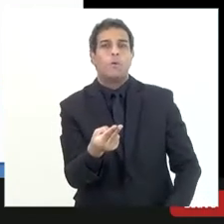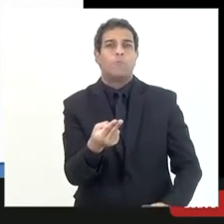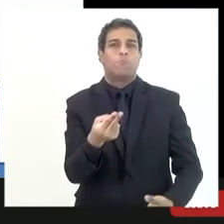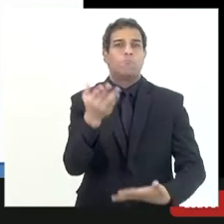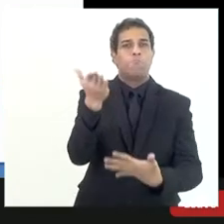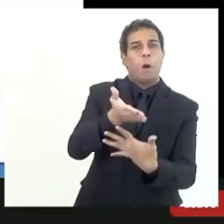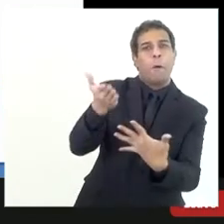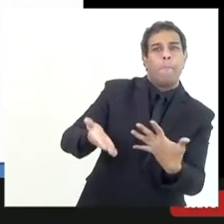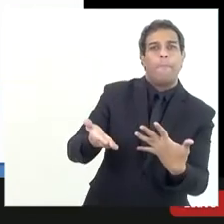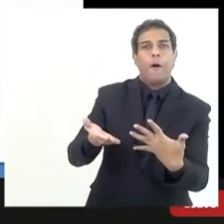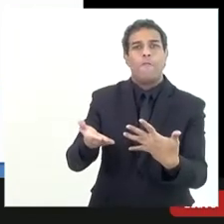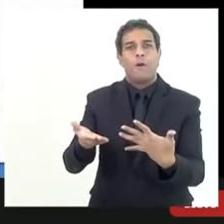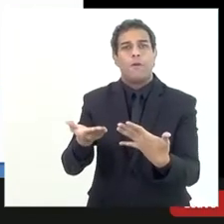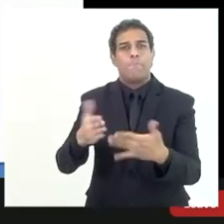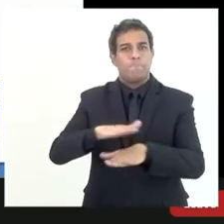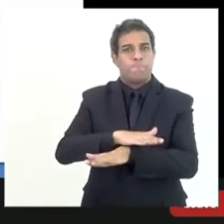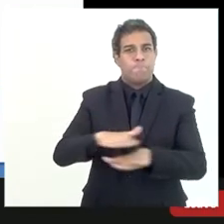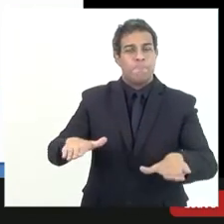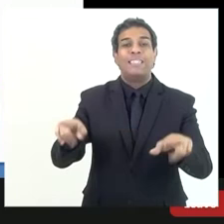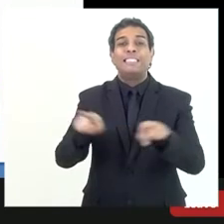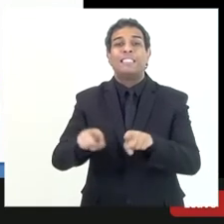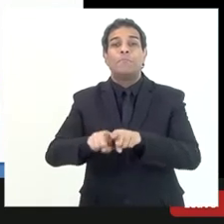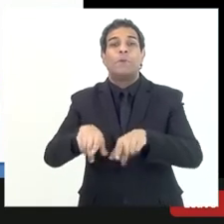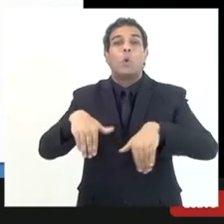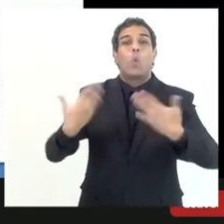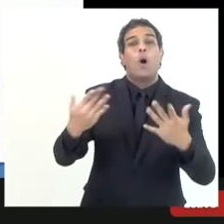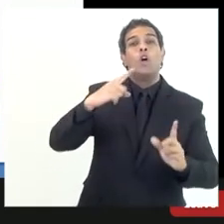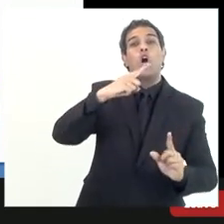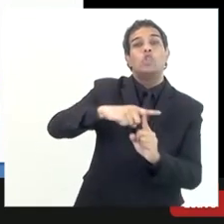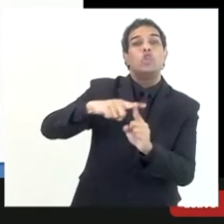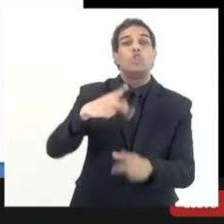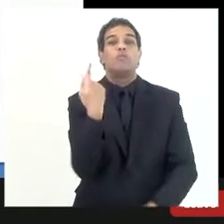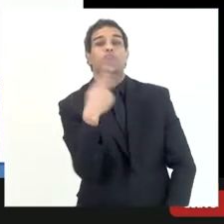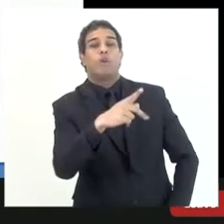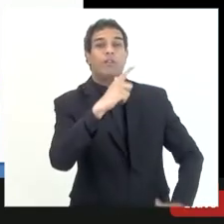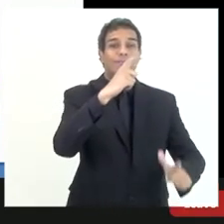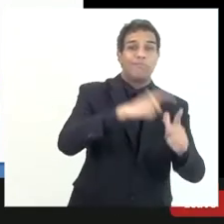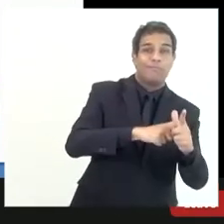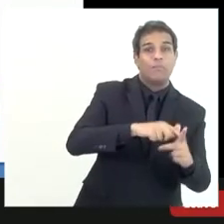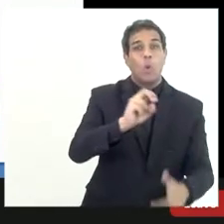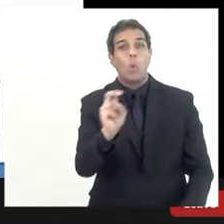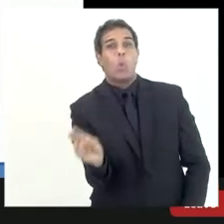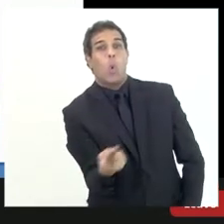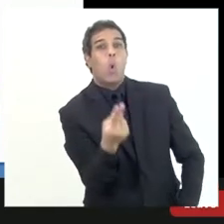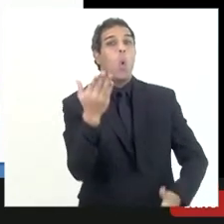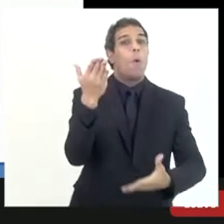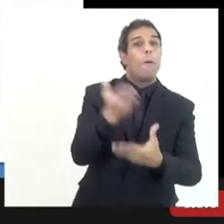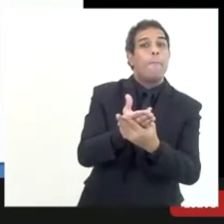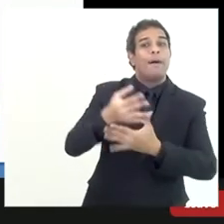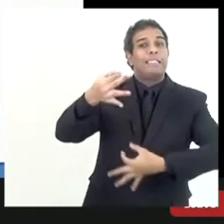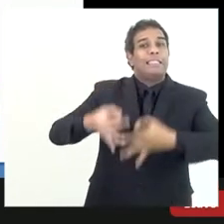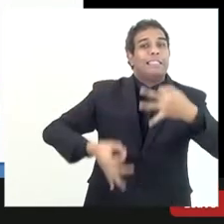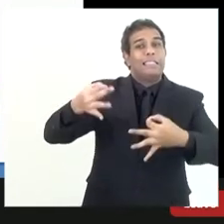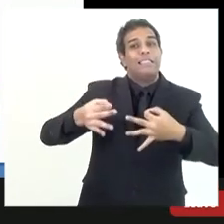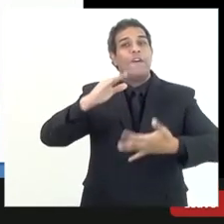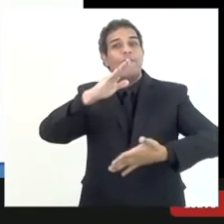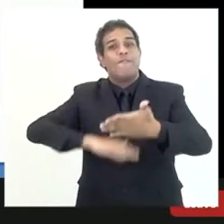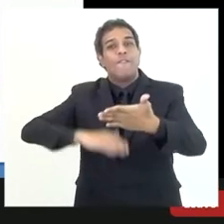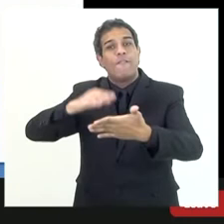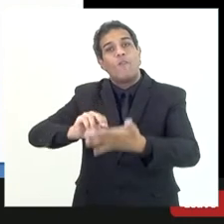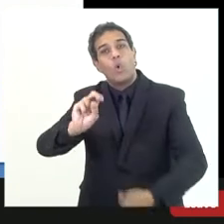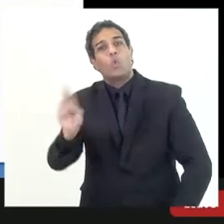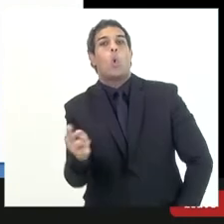foi interrompido a natureza do crédito né e se há um processo judicial de falência ou de